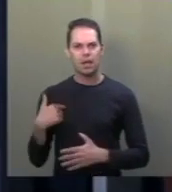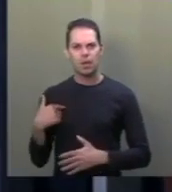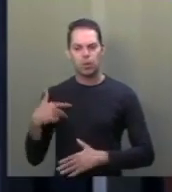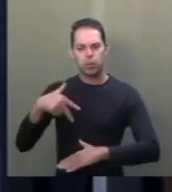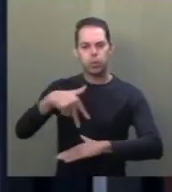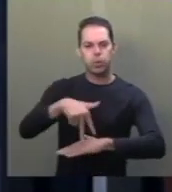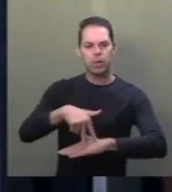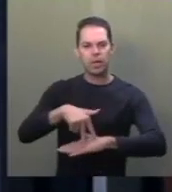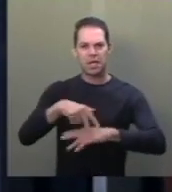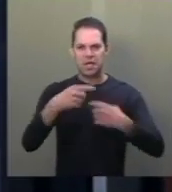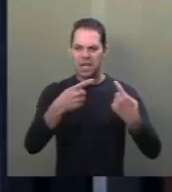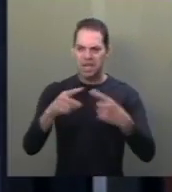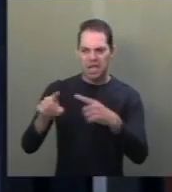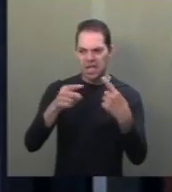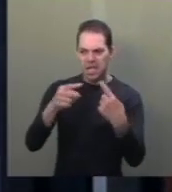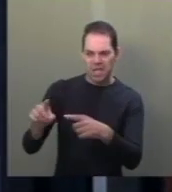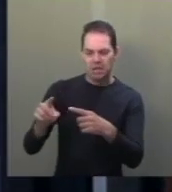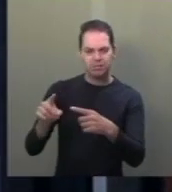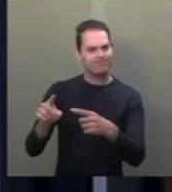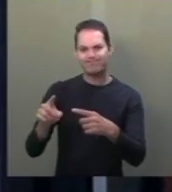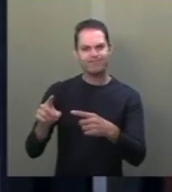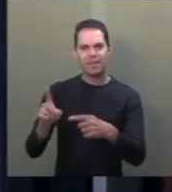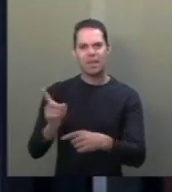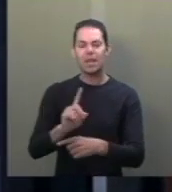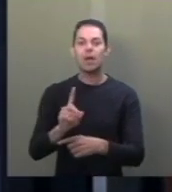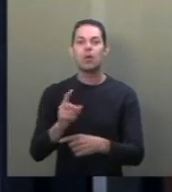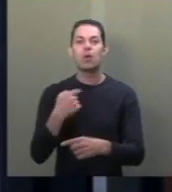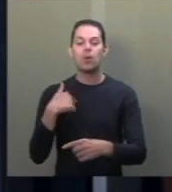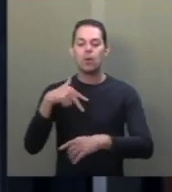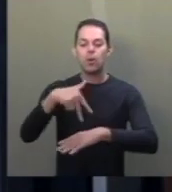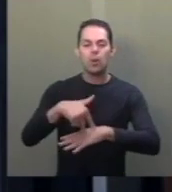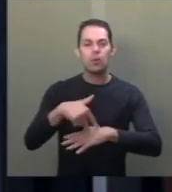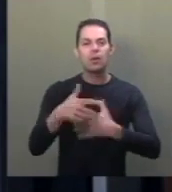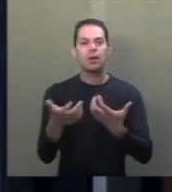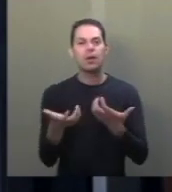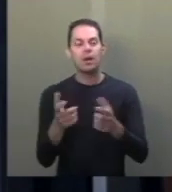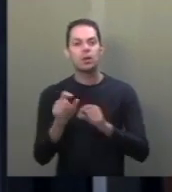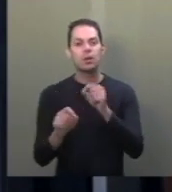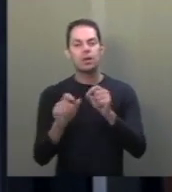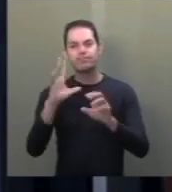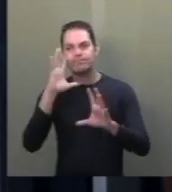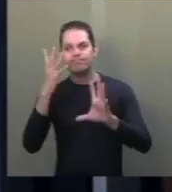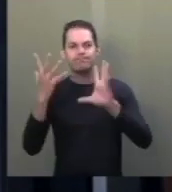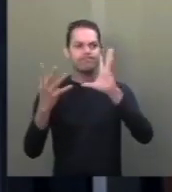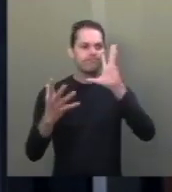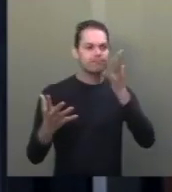para crítica, trata-se de buscar caminhos para